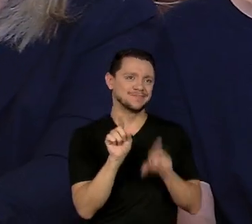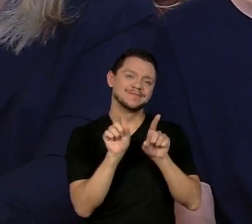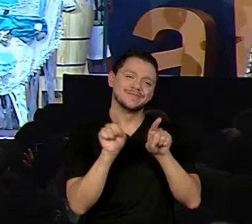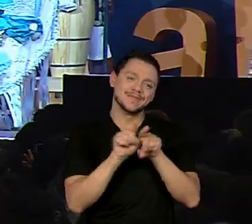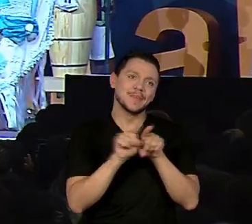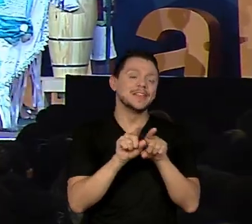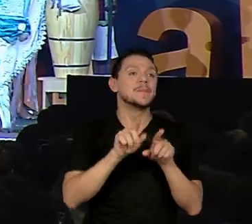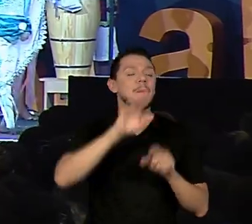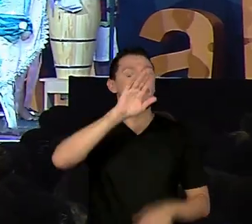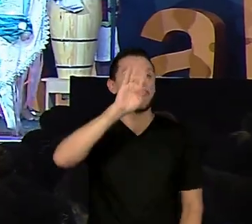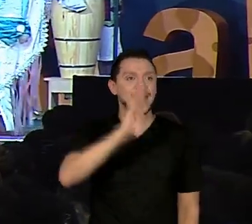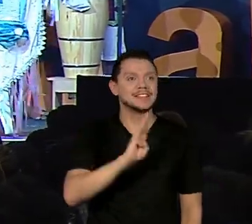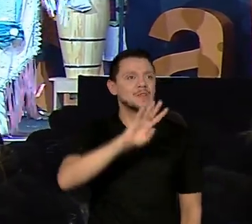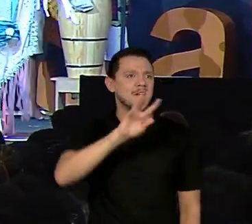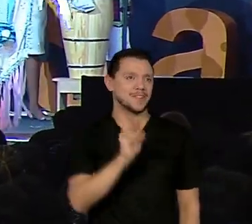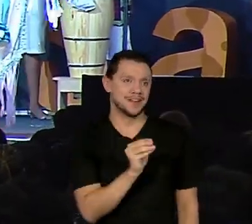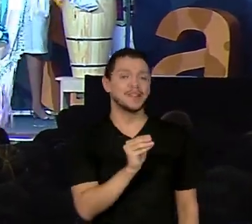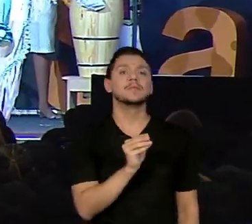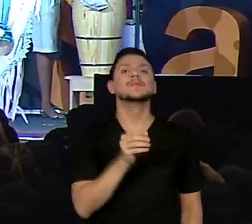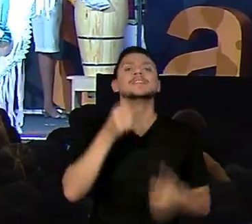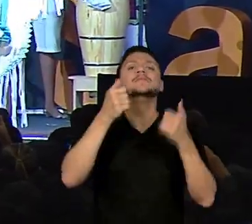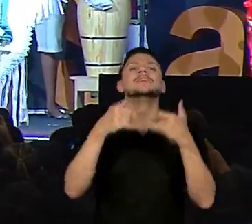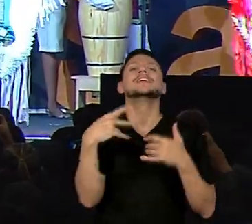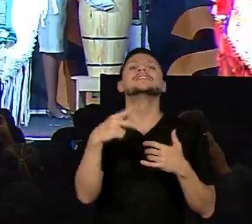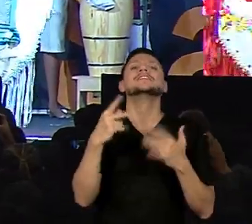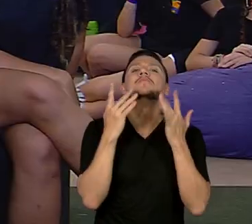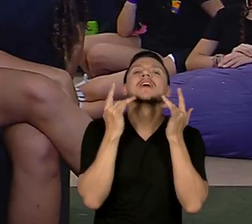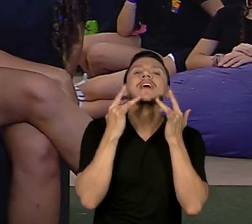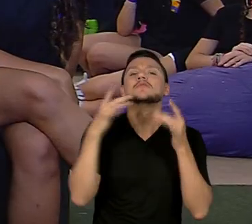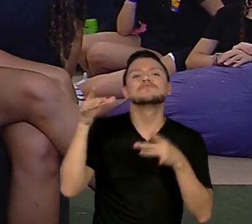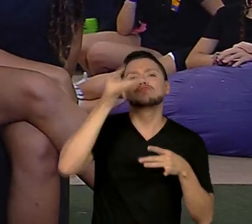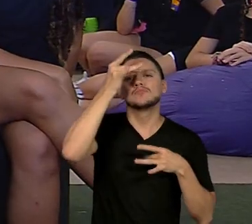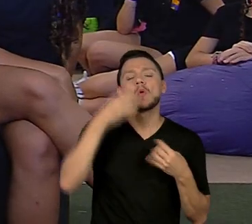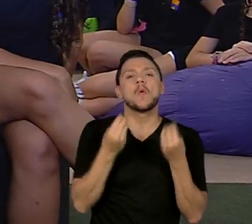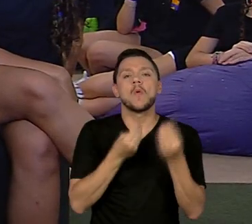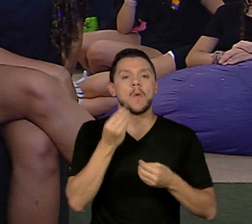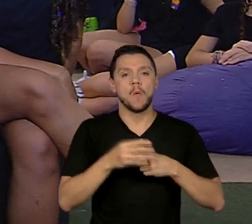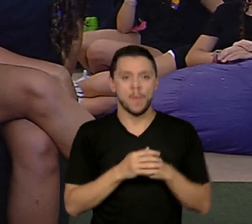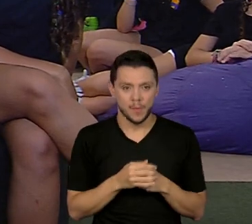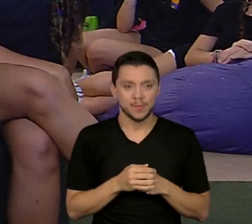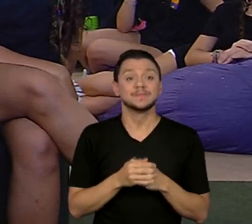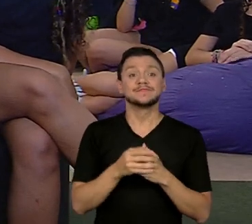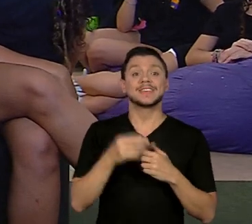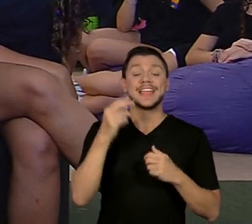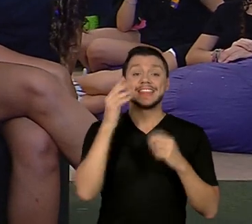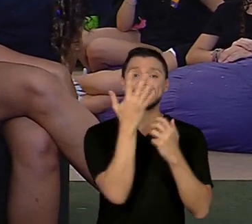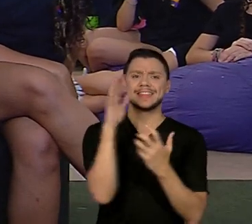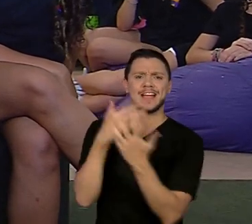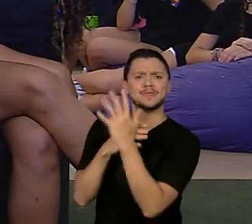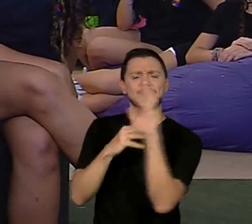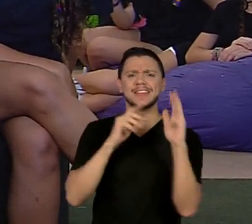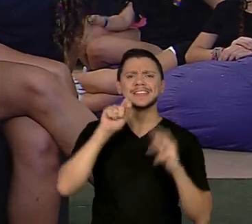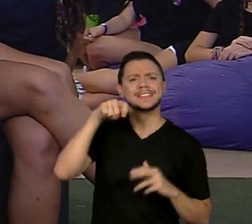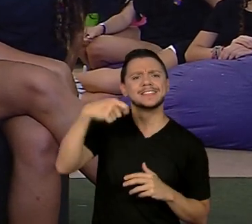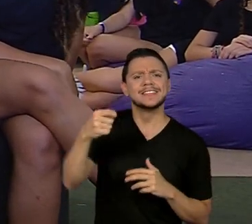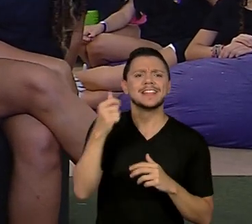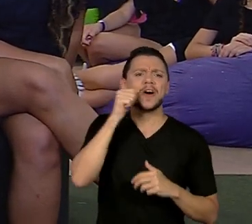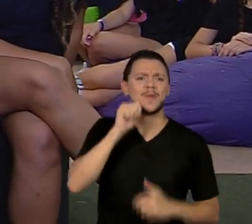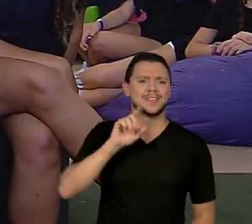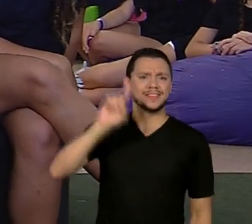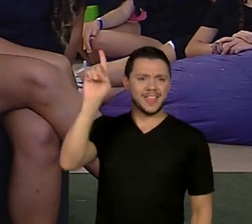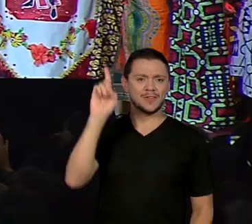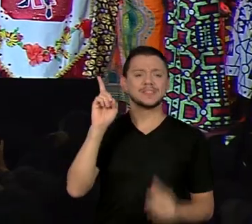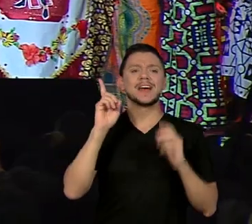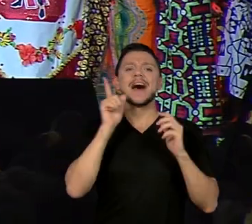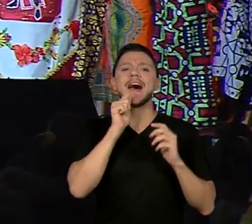Brasil africano. Dá uma fala aí da tua personagem. Deus é d'água doce da vida e felicidade. Mãe natureza é pureza mais que